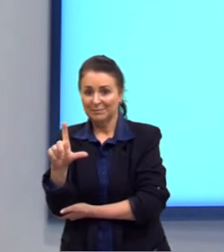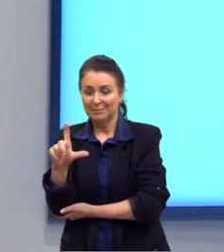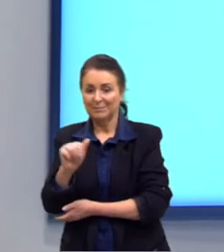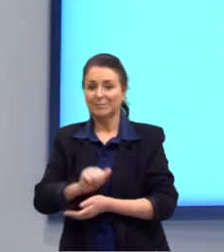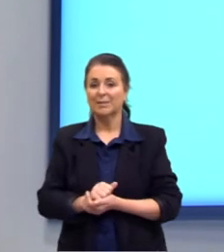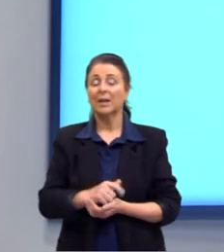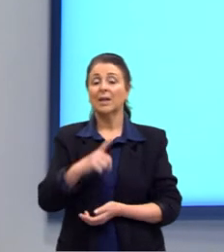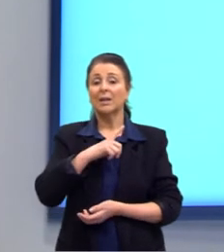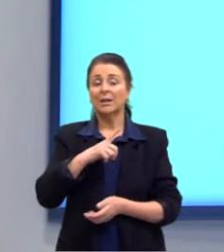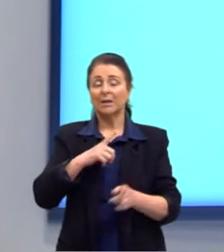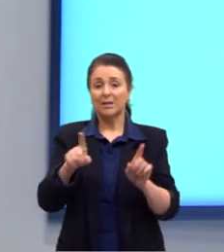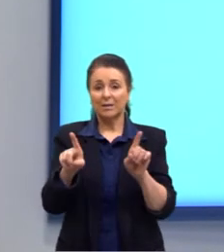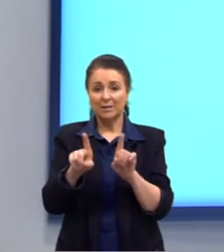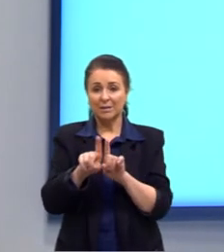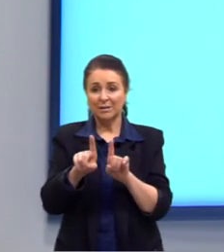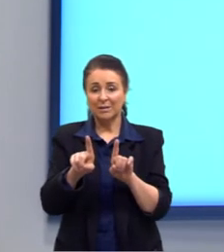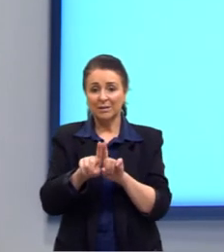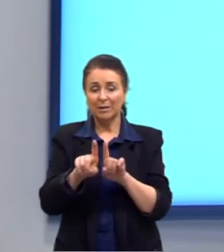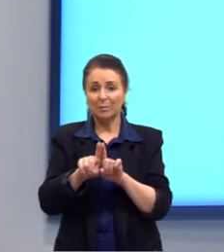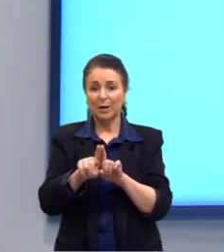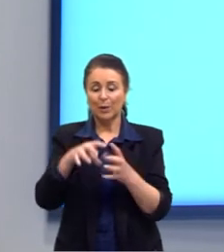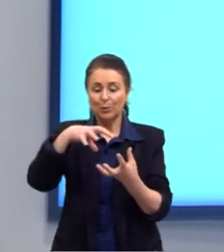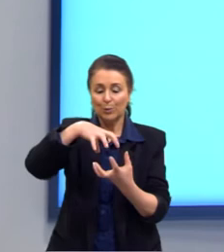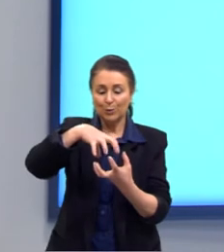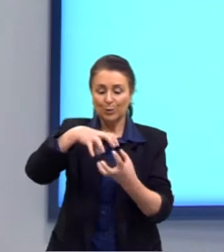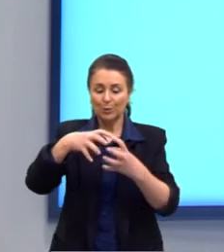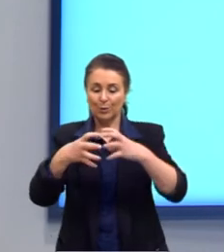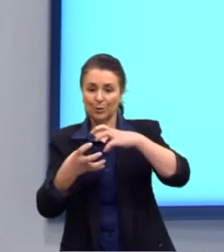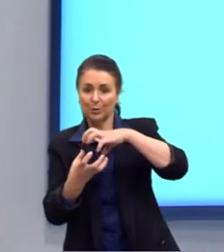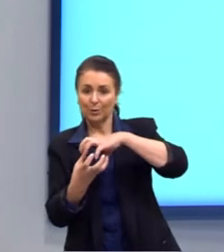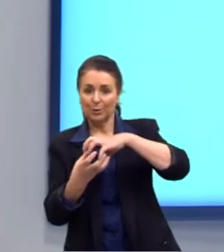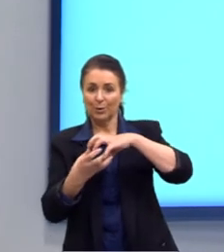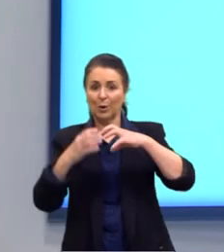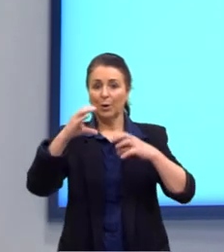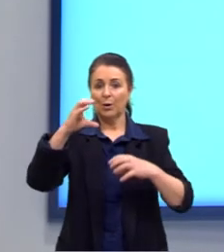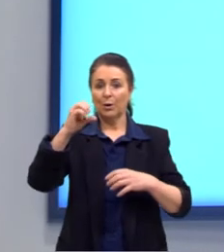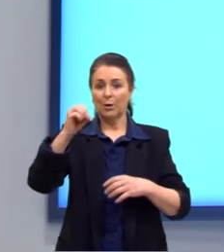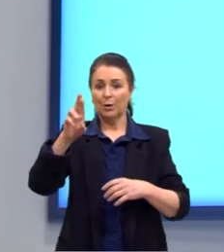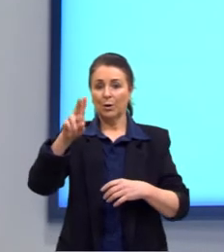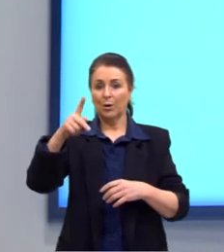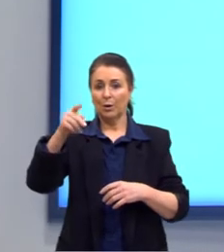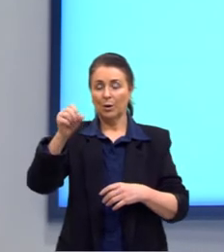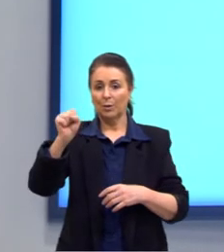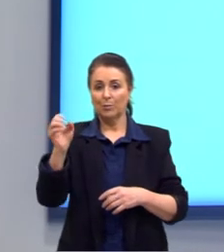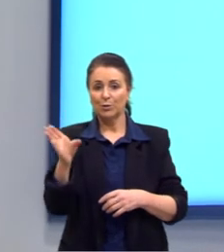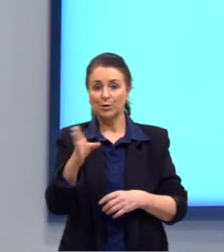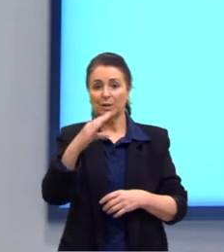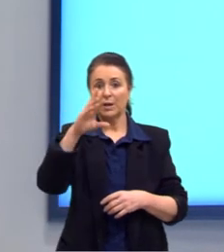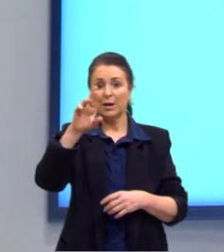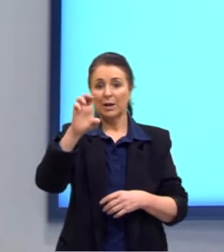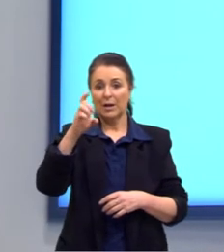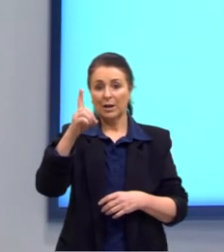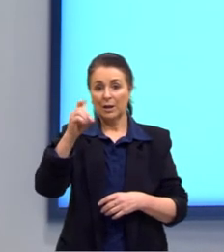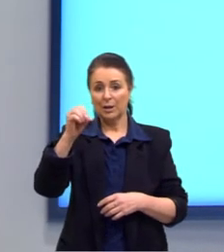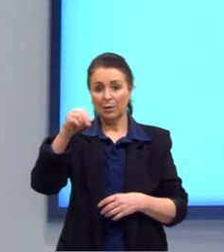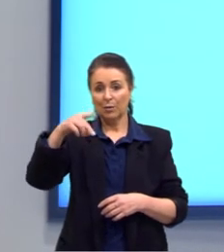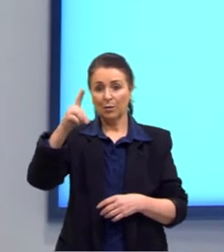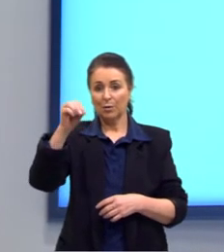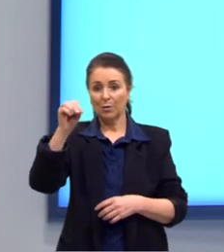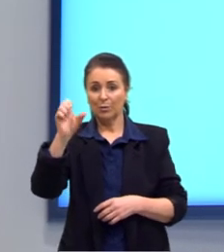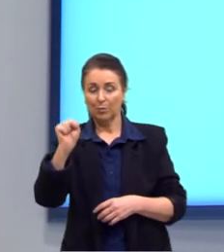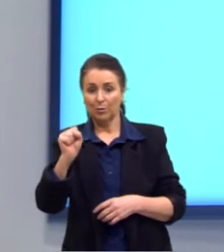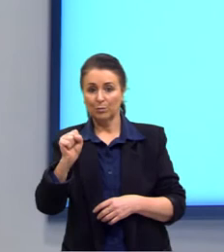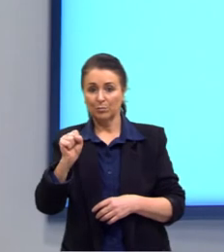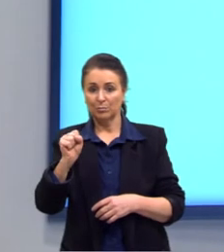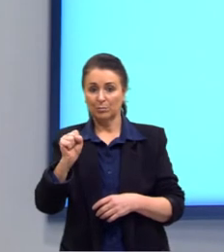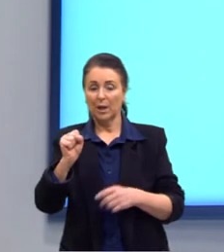E nós temos, então, os corpos redondos. Eles são sólidos geométricos que possuem superfícies